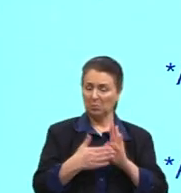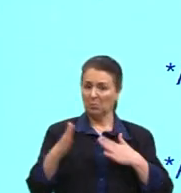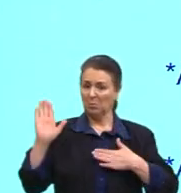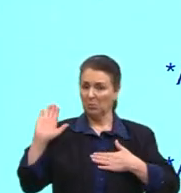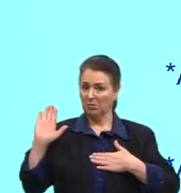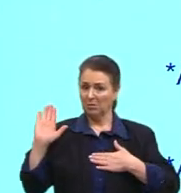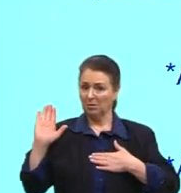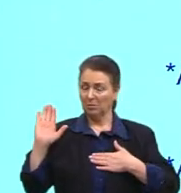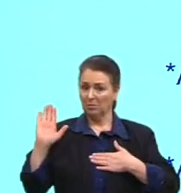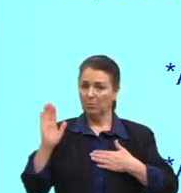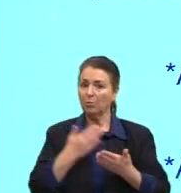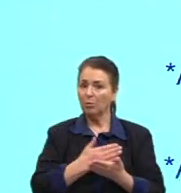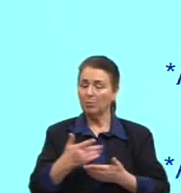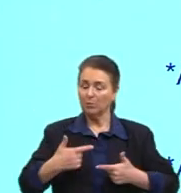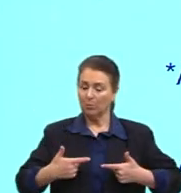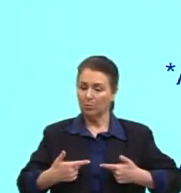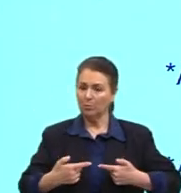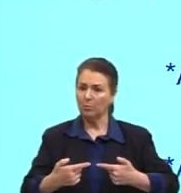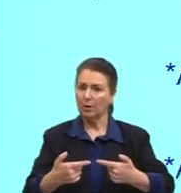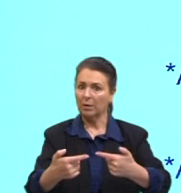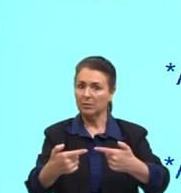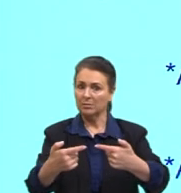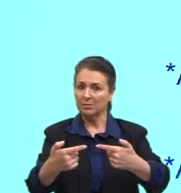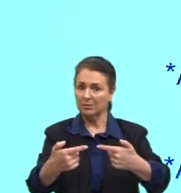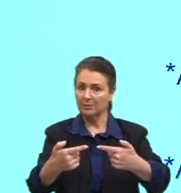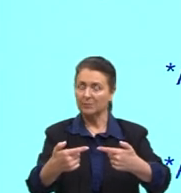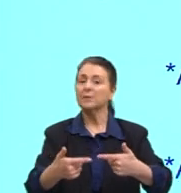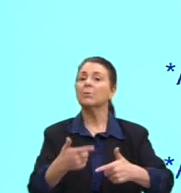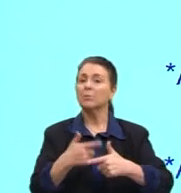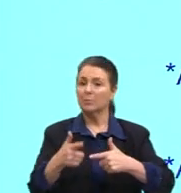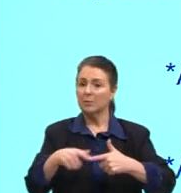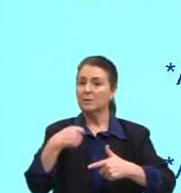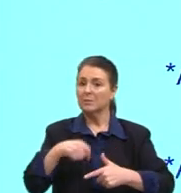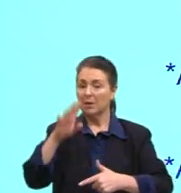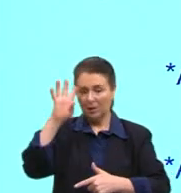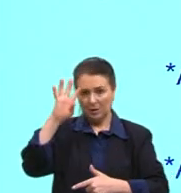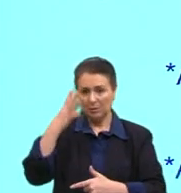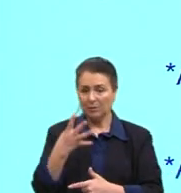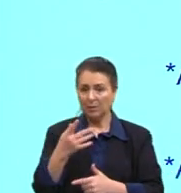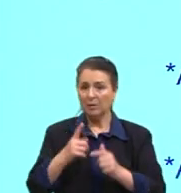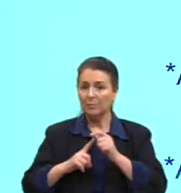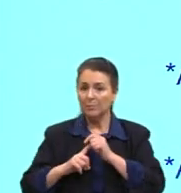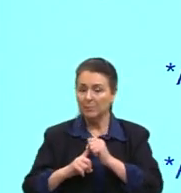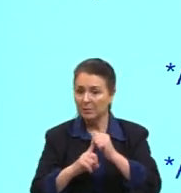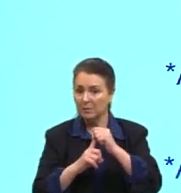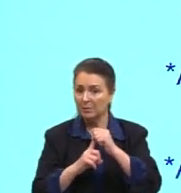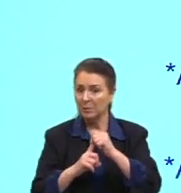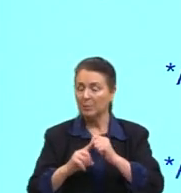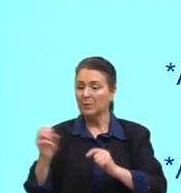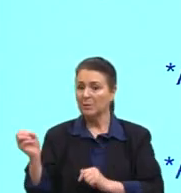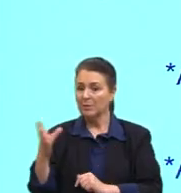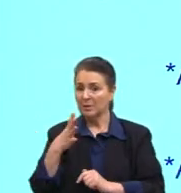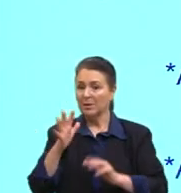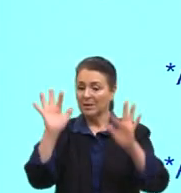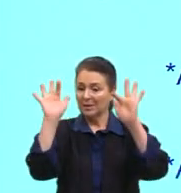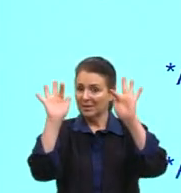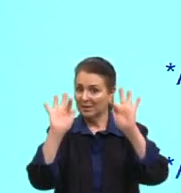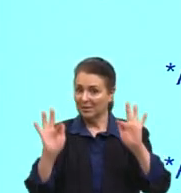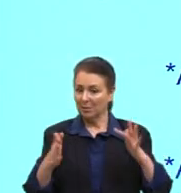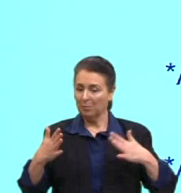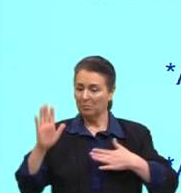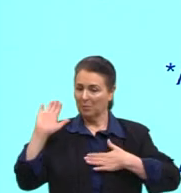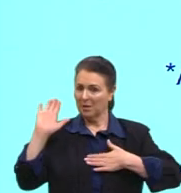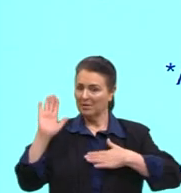desencadeou em guerras. Então, são problemas que nós temos que resolver. Principalmente a modernidade, promessa de felicidade, se